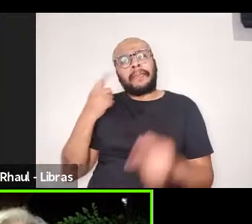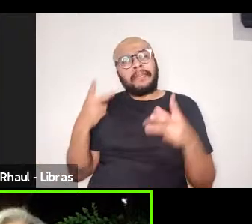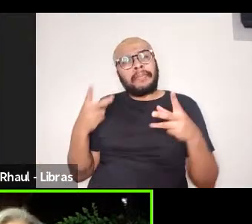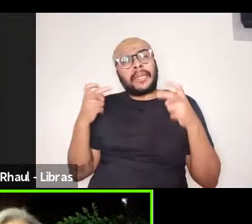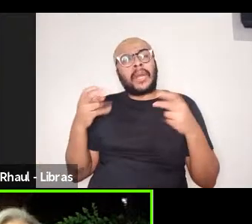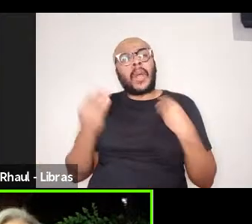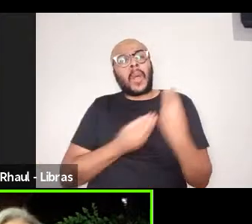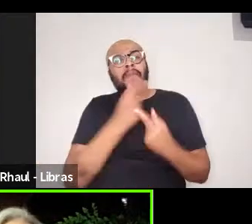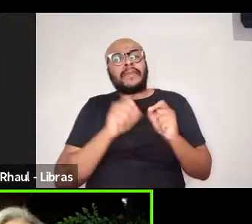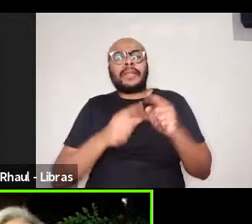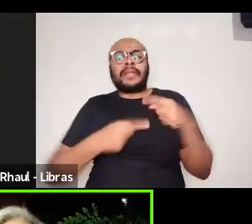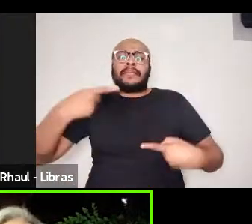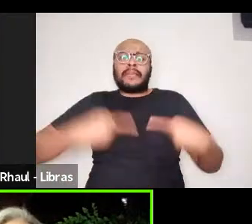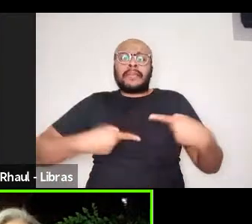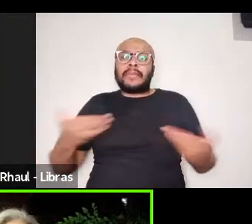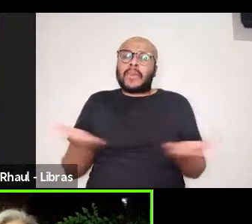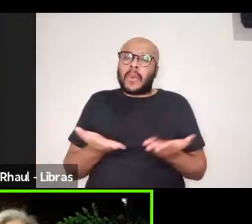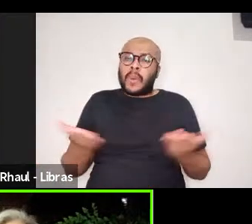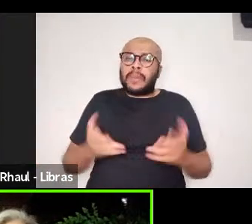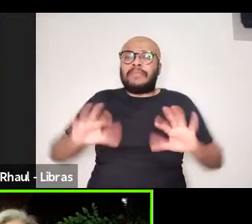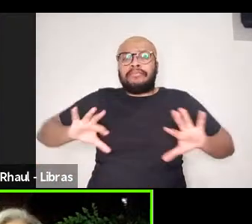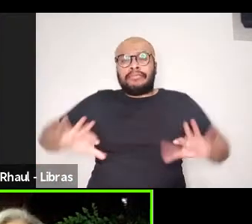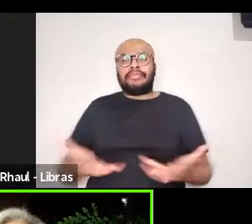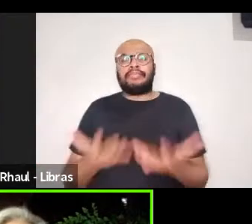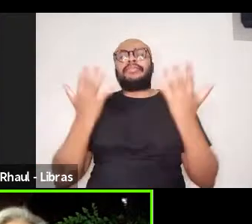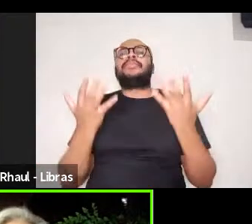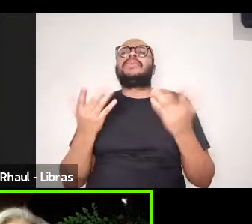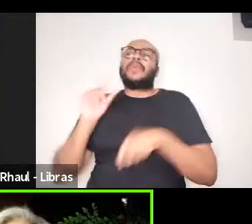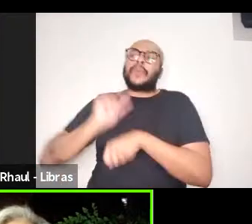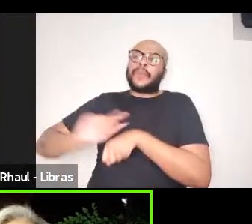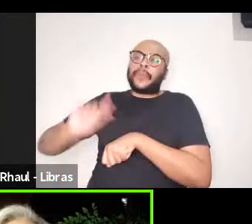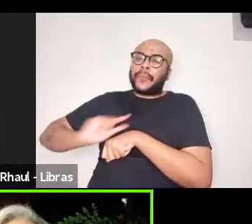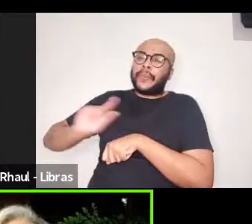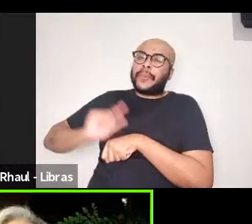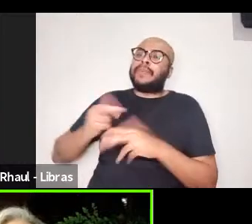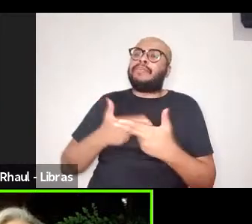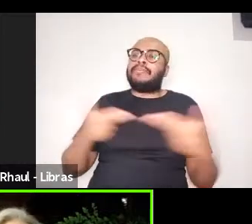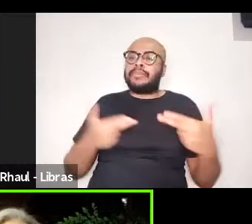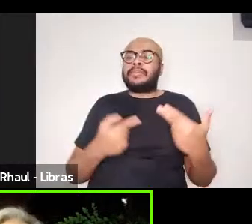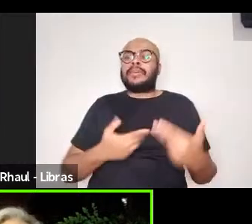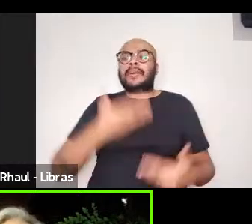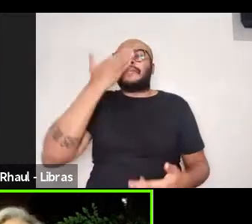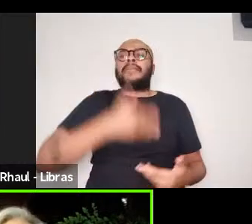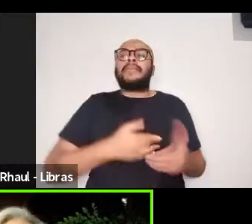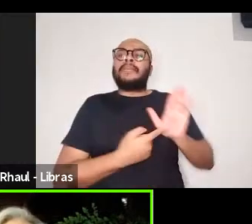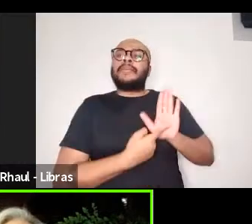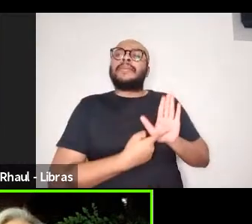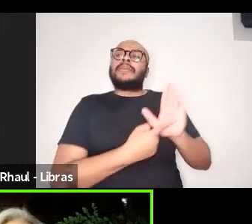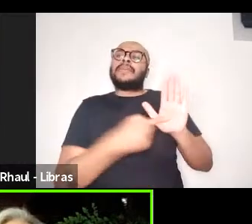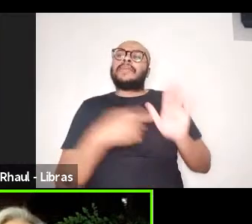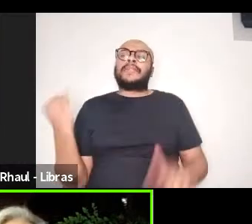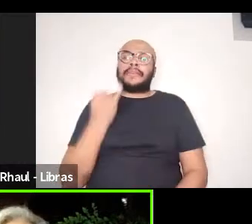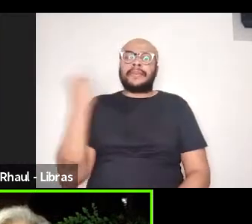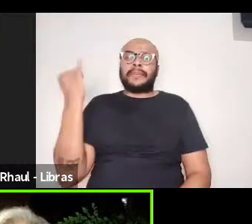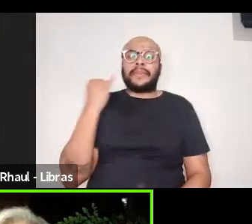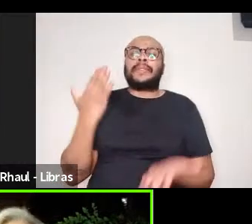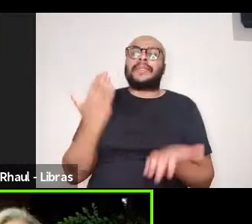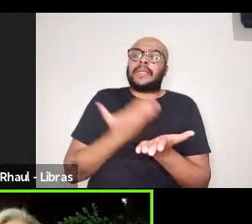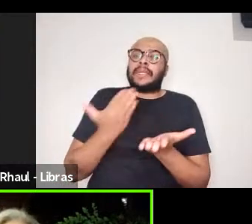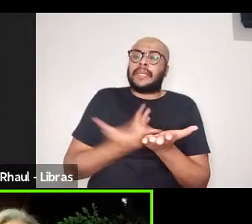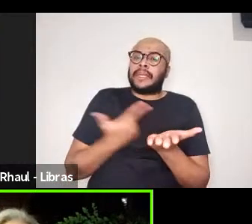fazendo esse debate hoje, estar promovendo o minicurso, estamos mostrando a importância dos livros e